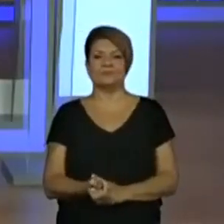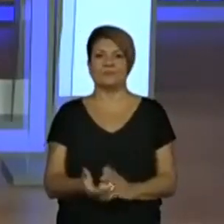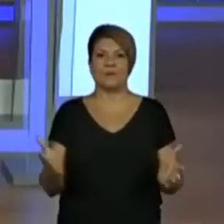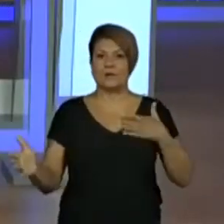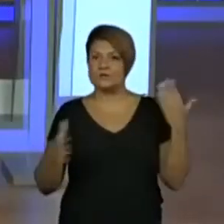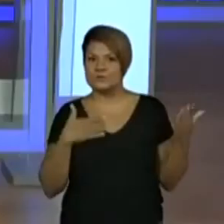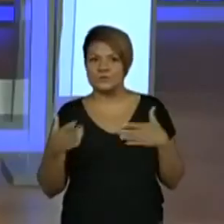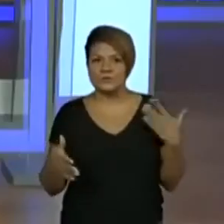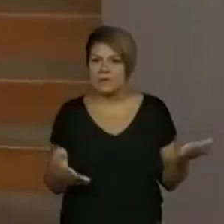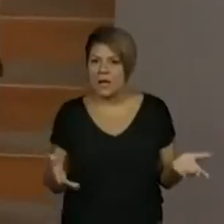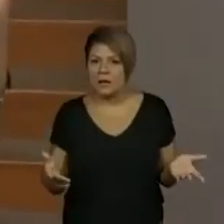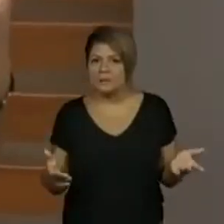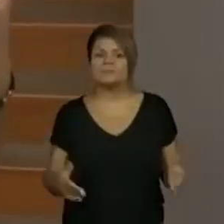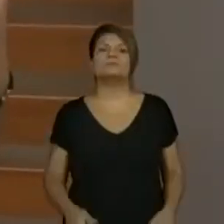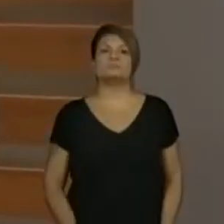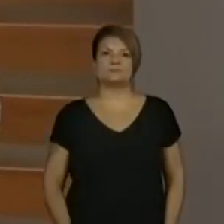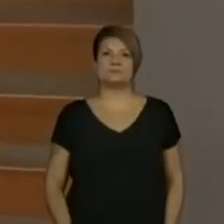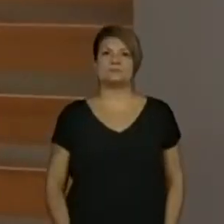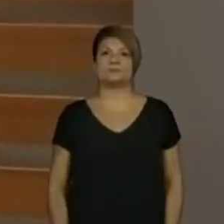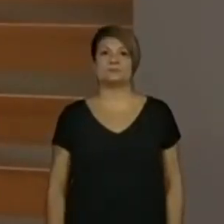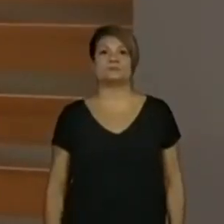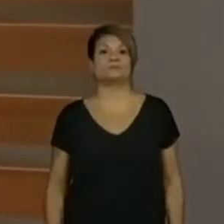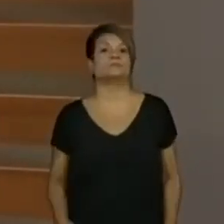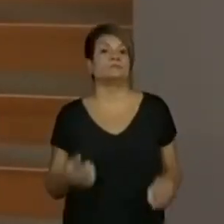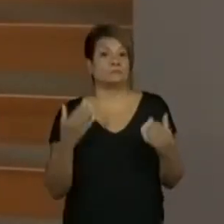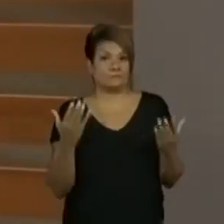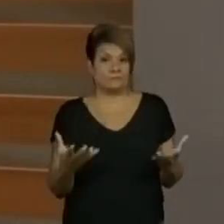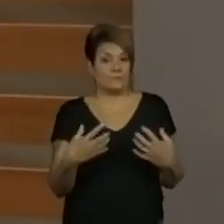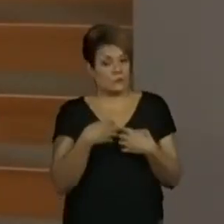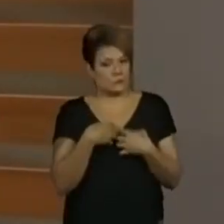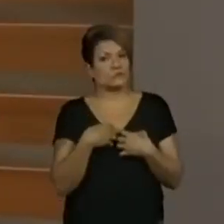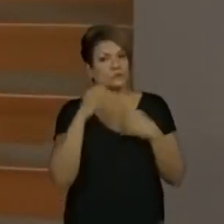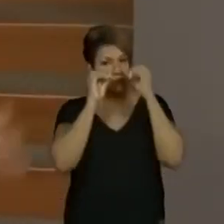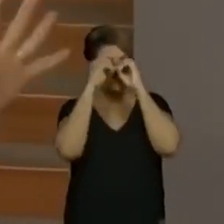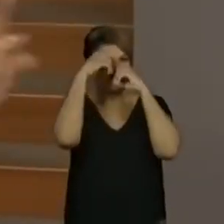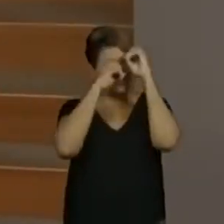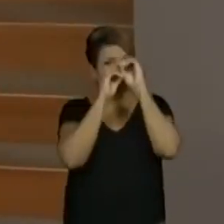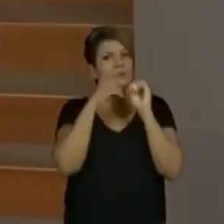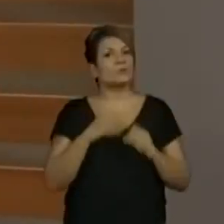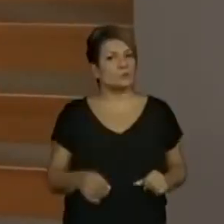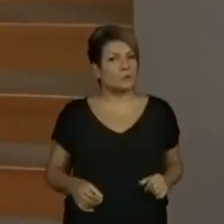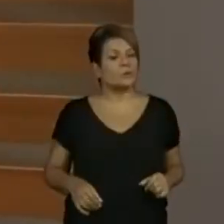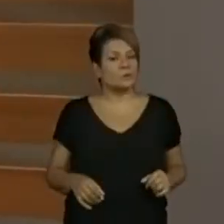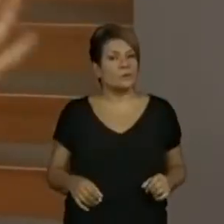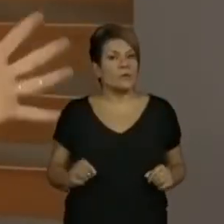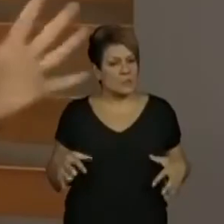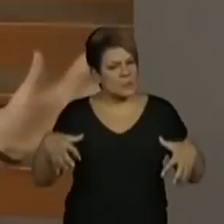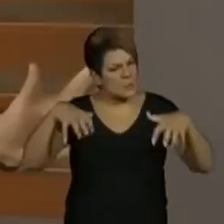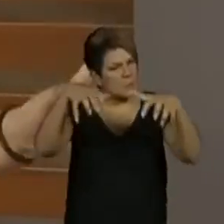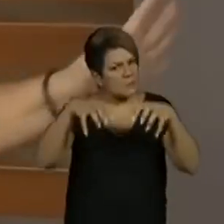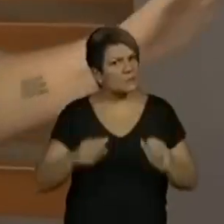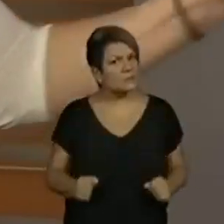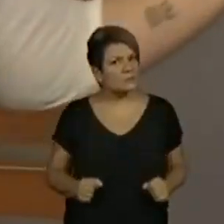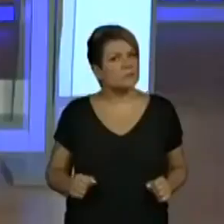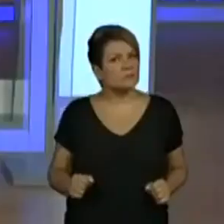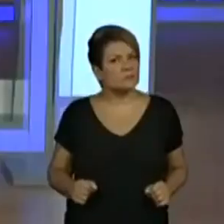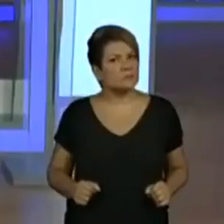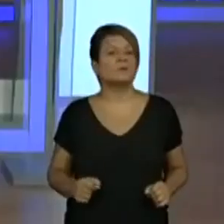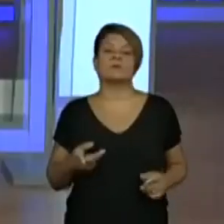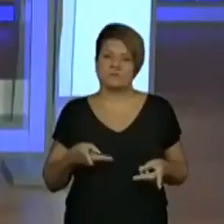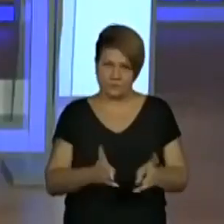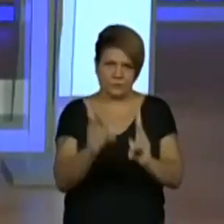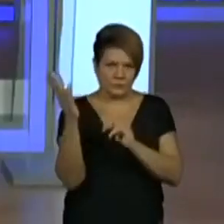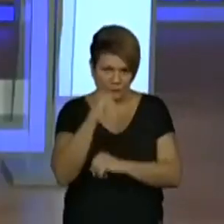assustar? E olha só. E aí, a característica dele, né? Do personagem dele. Assombrar. Vai causar. Vamos